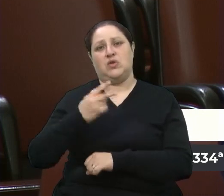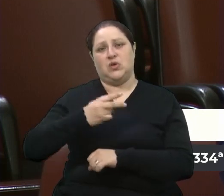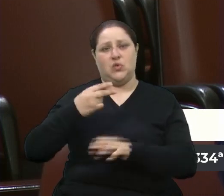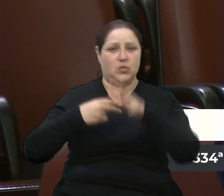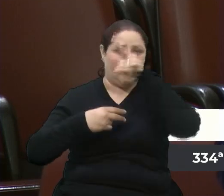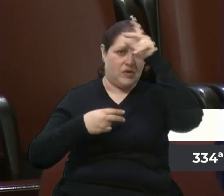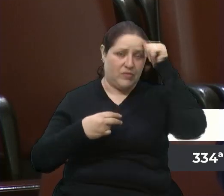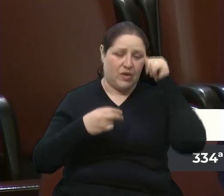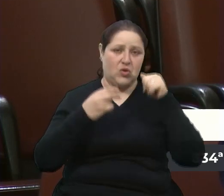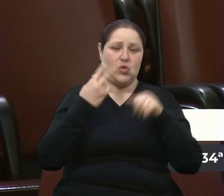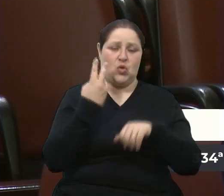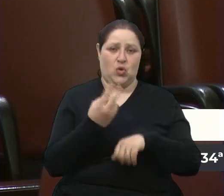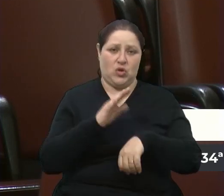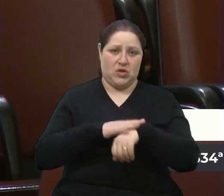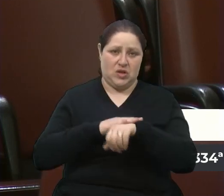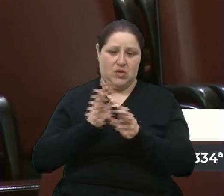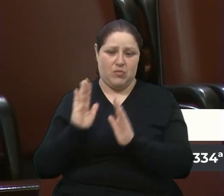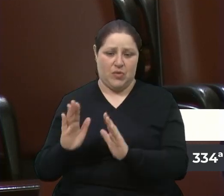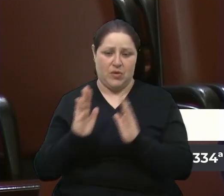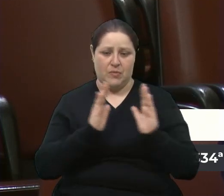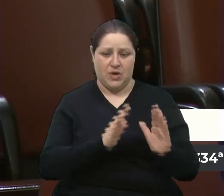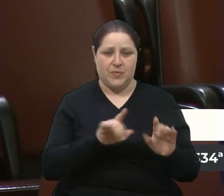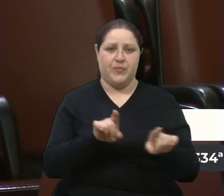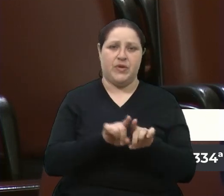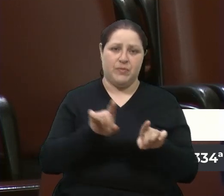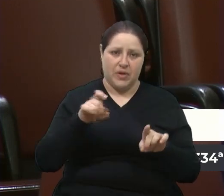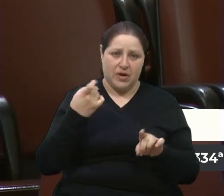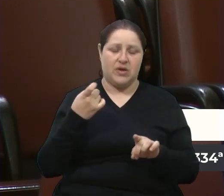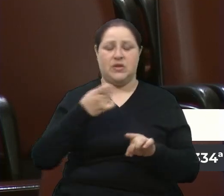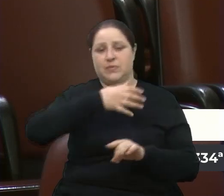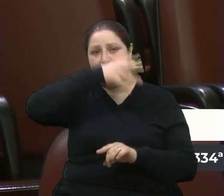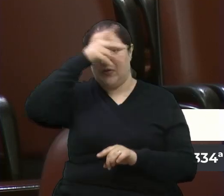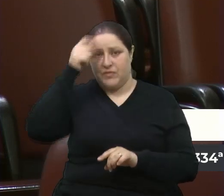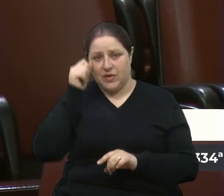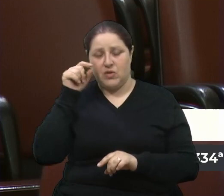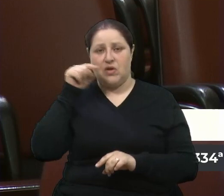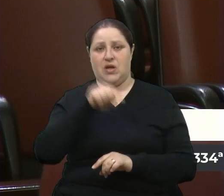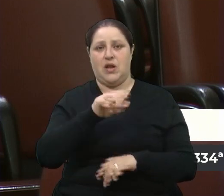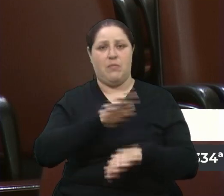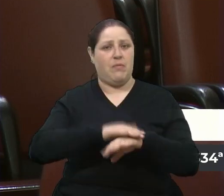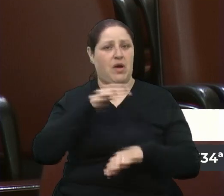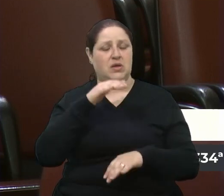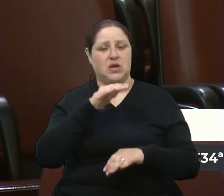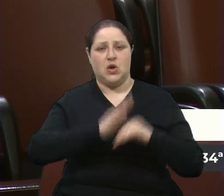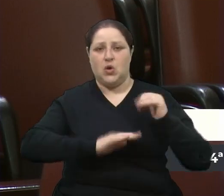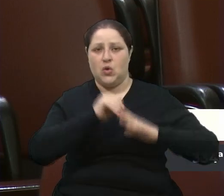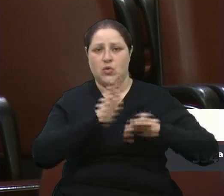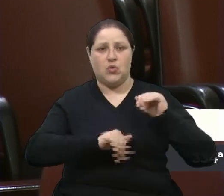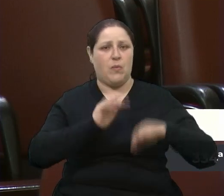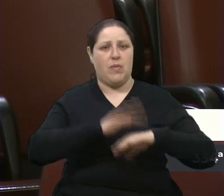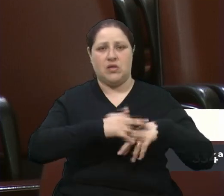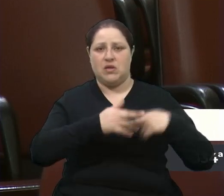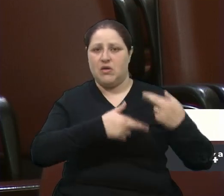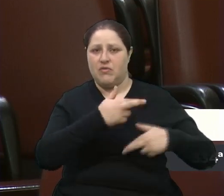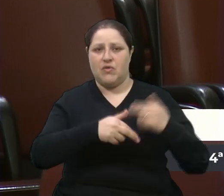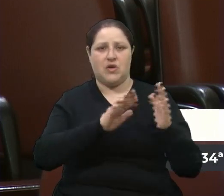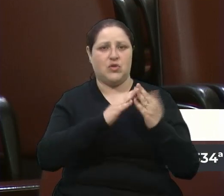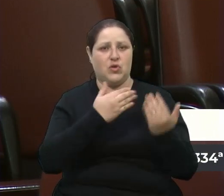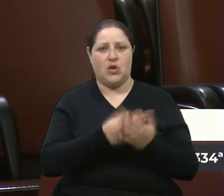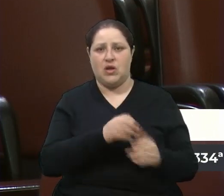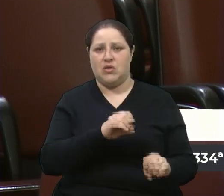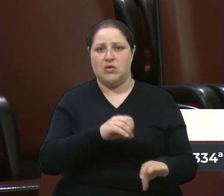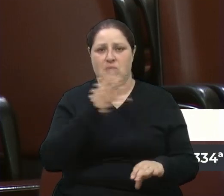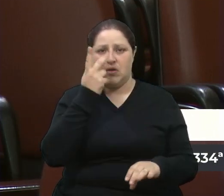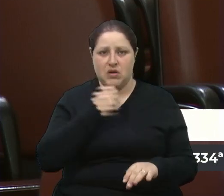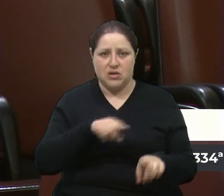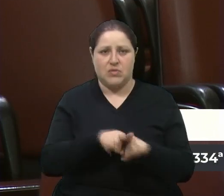e prefeito da nossa cidade de Caxias do Sul. Foi o prefeito que mais construiu e reformou escolas de educação infantil e de educação